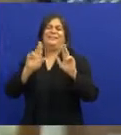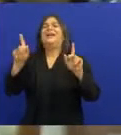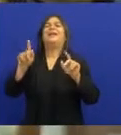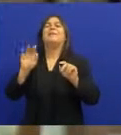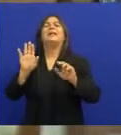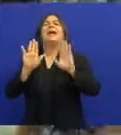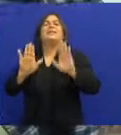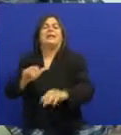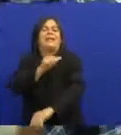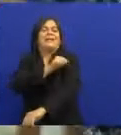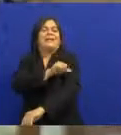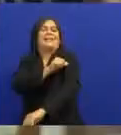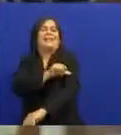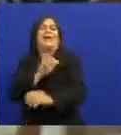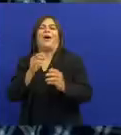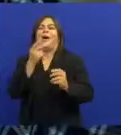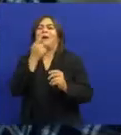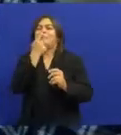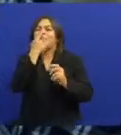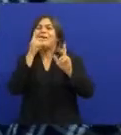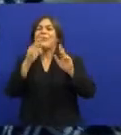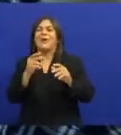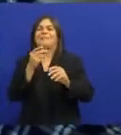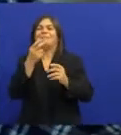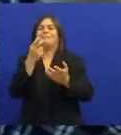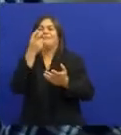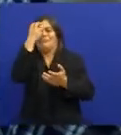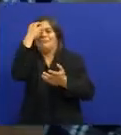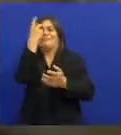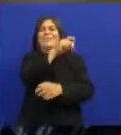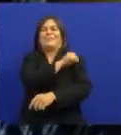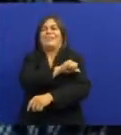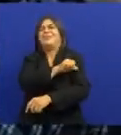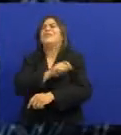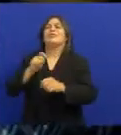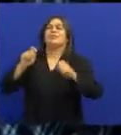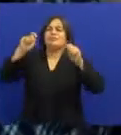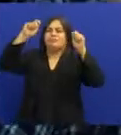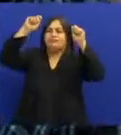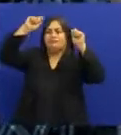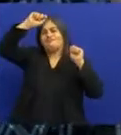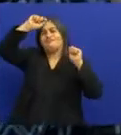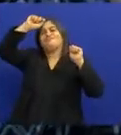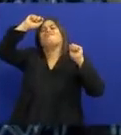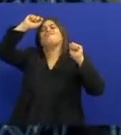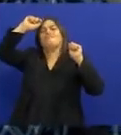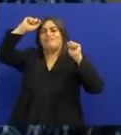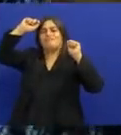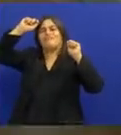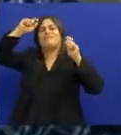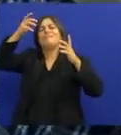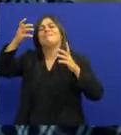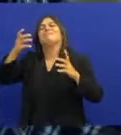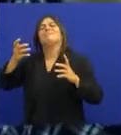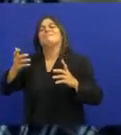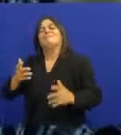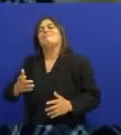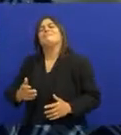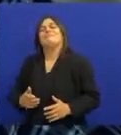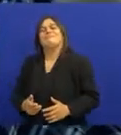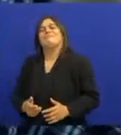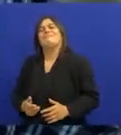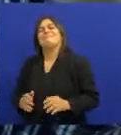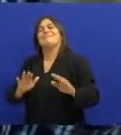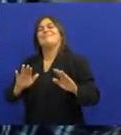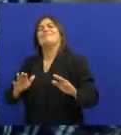Como ele sempre foi Ele sempre foi malandro Brincalhão Aquele jeito Jogava o chapéu Na testa Aquele